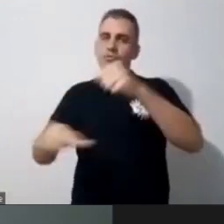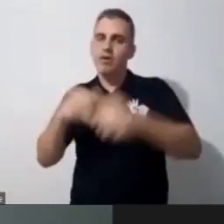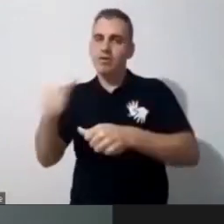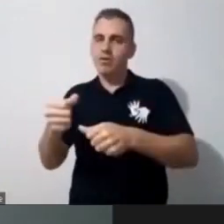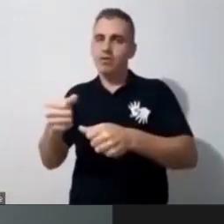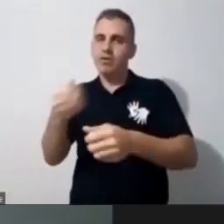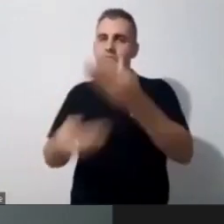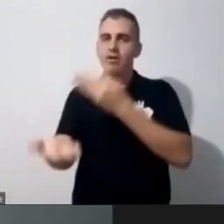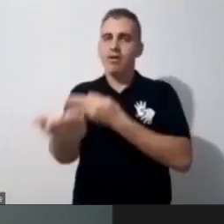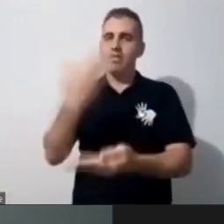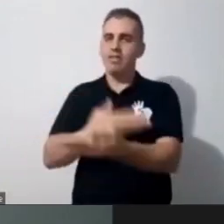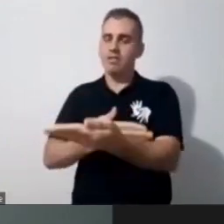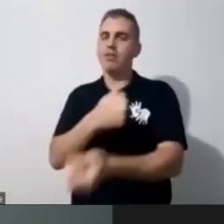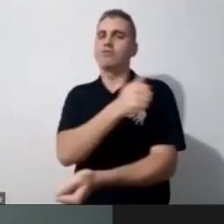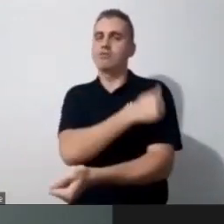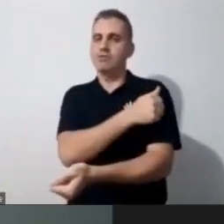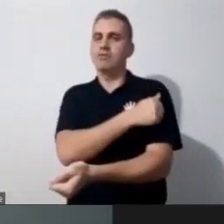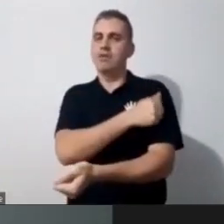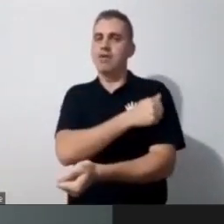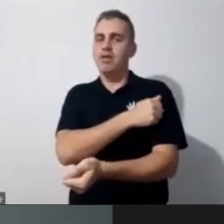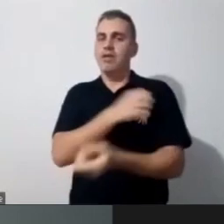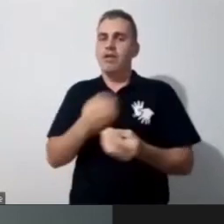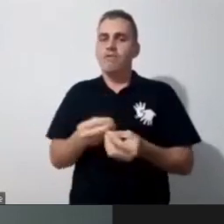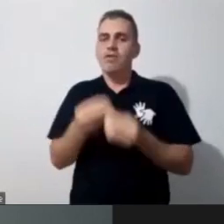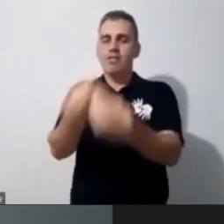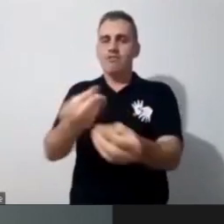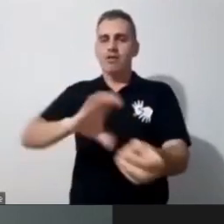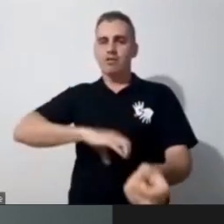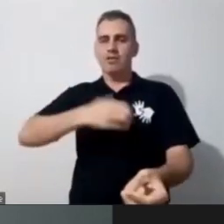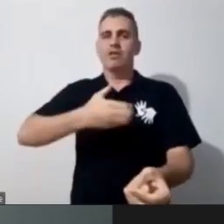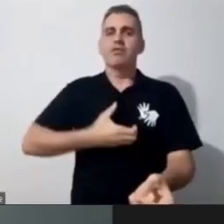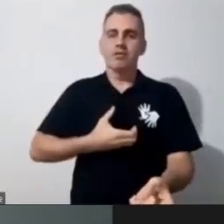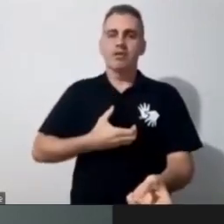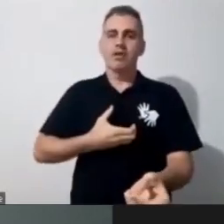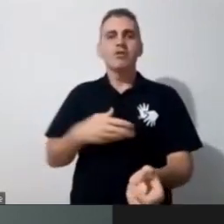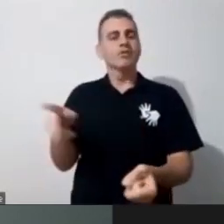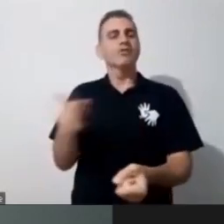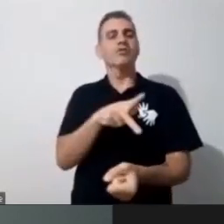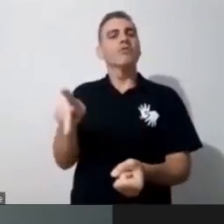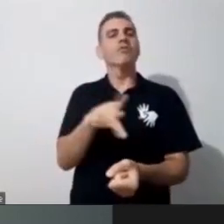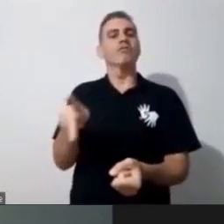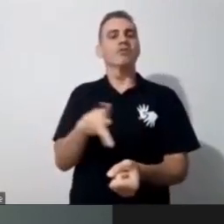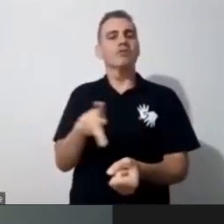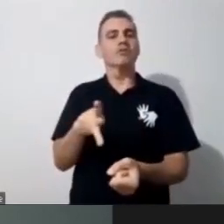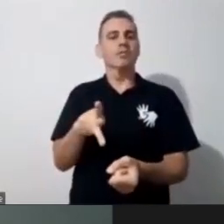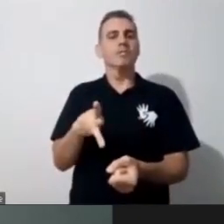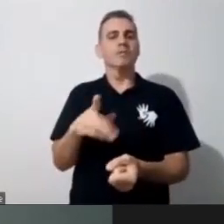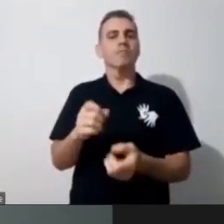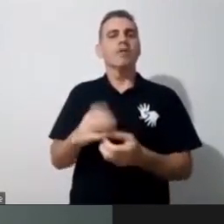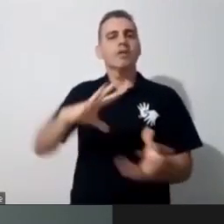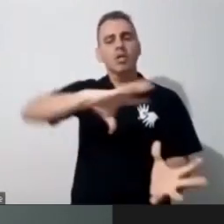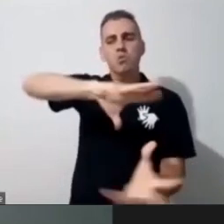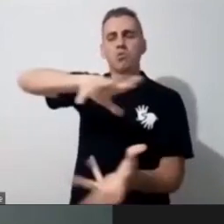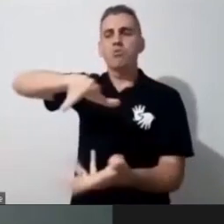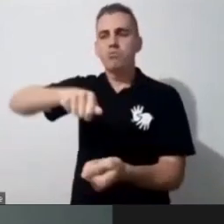e eu vou levar essa coragem que me fortaleceu enquanto professora, né, de que um mundo melhor é